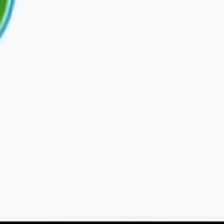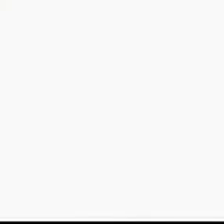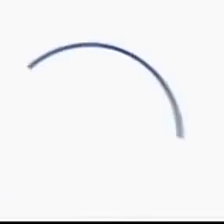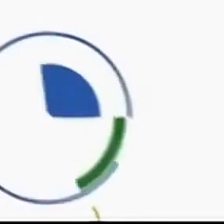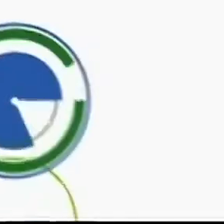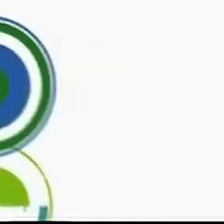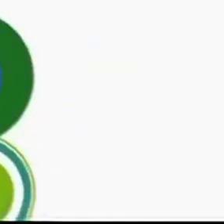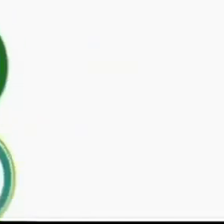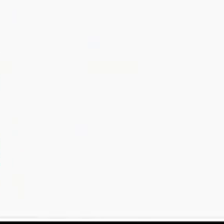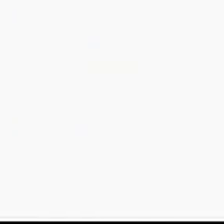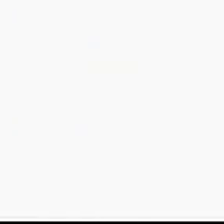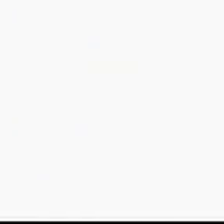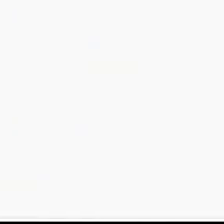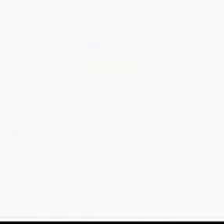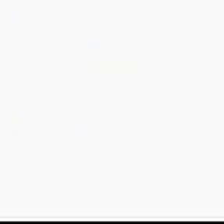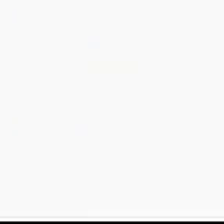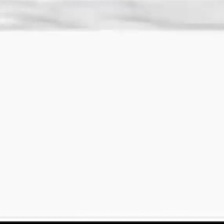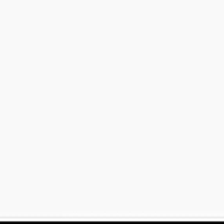Tchau, tchau. E aí